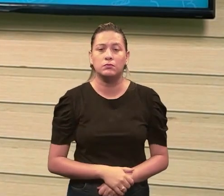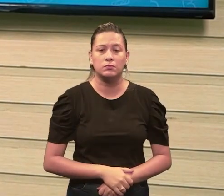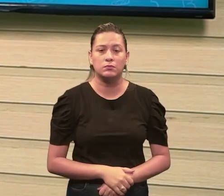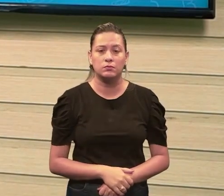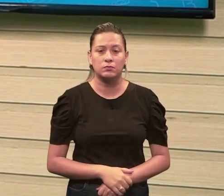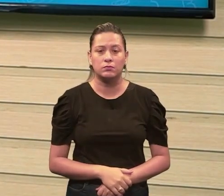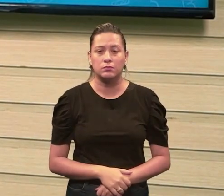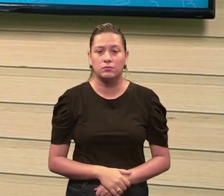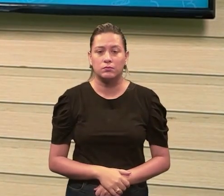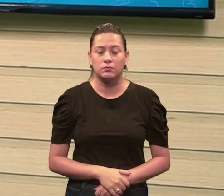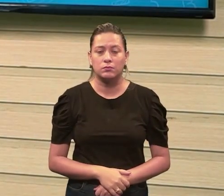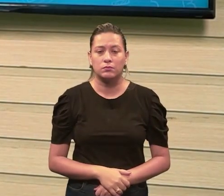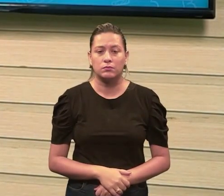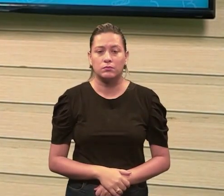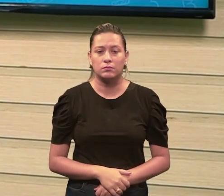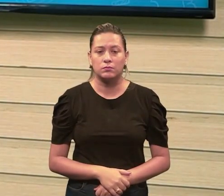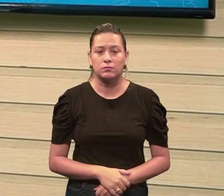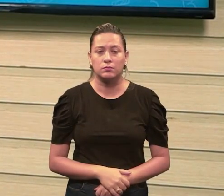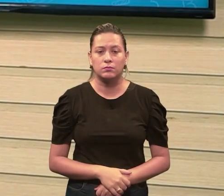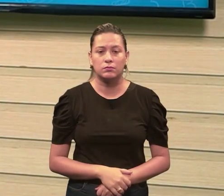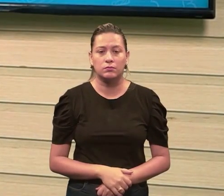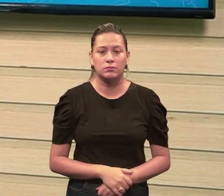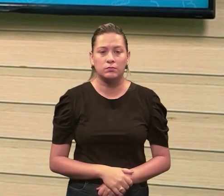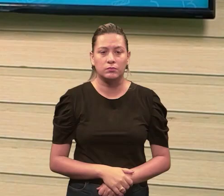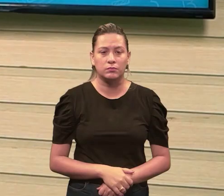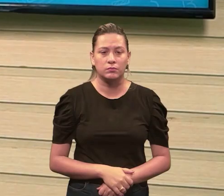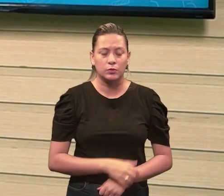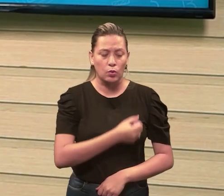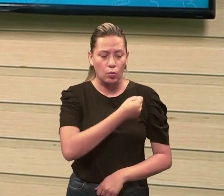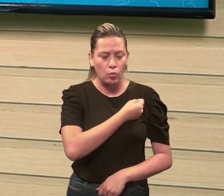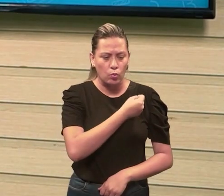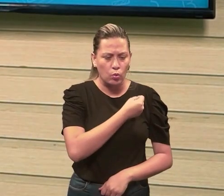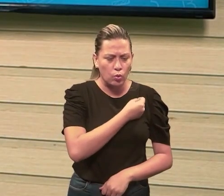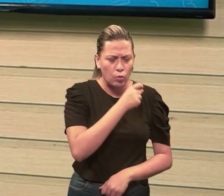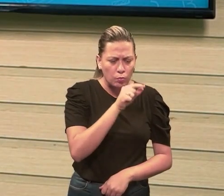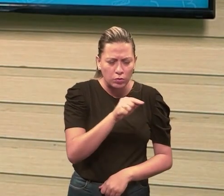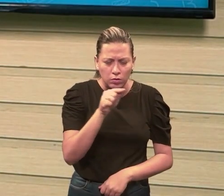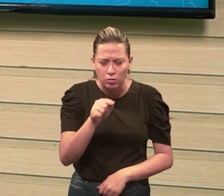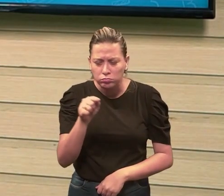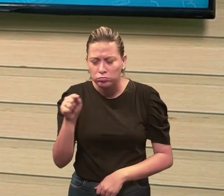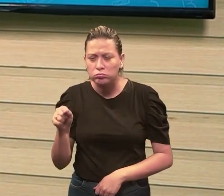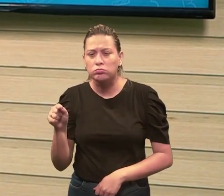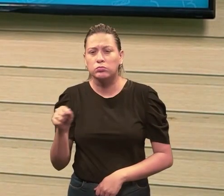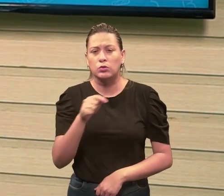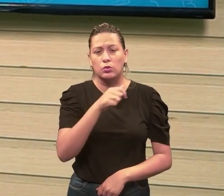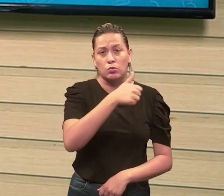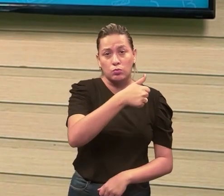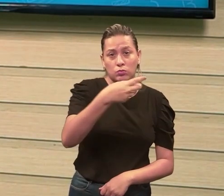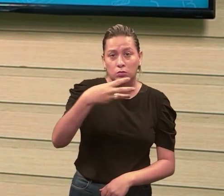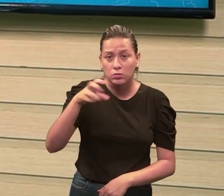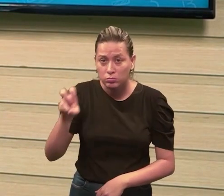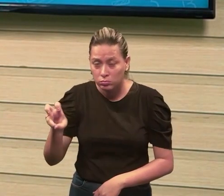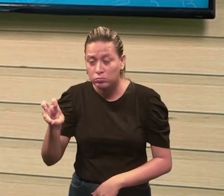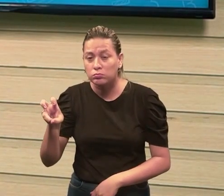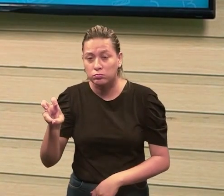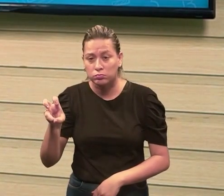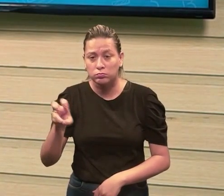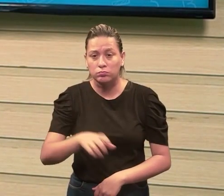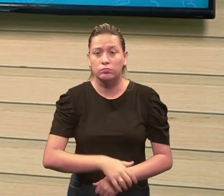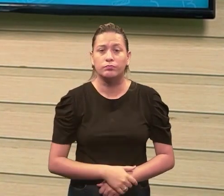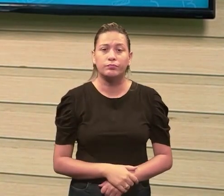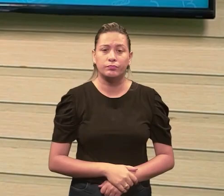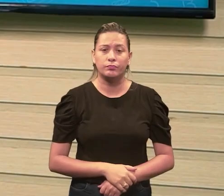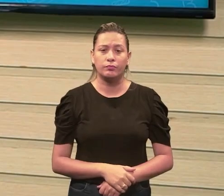Então, o que eu vou ter aqui? Eu vou pegar cada número desse, o 1, o 3 e o 5, só pra vocês